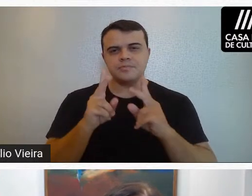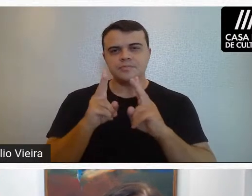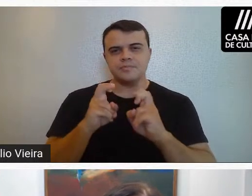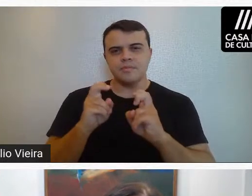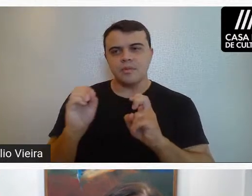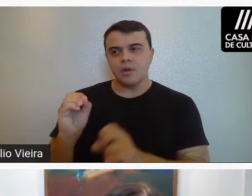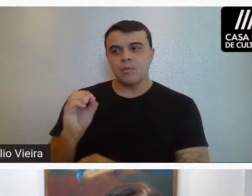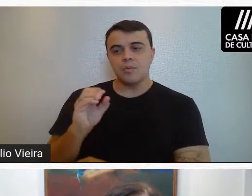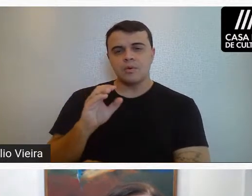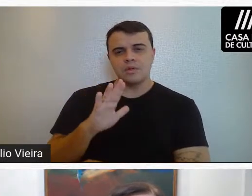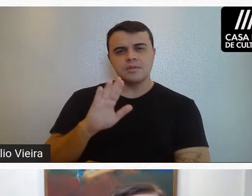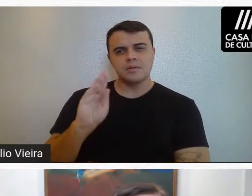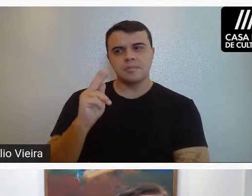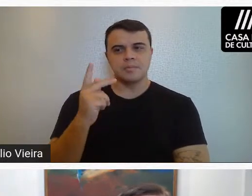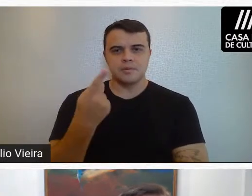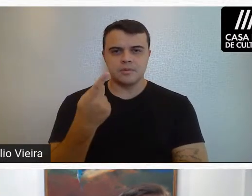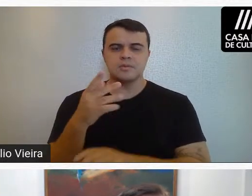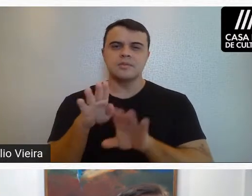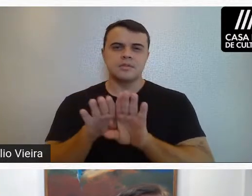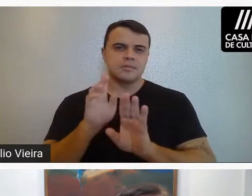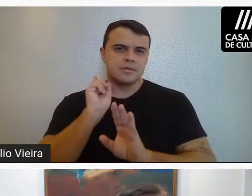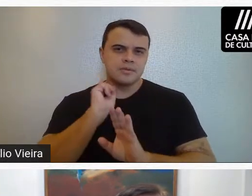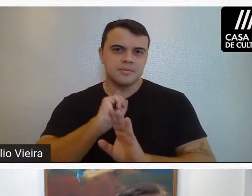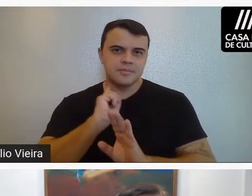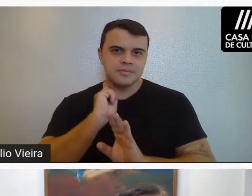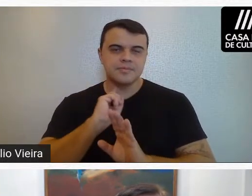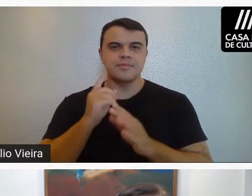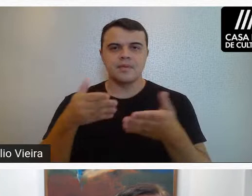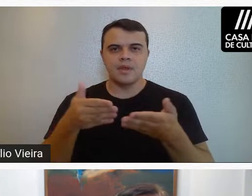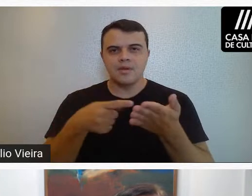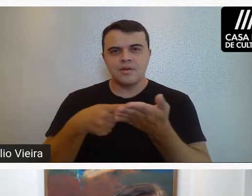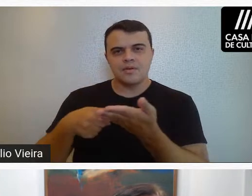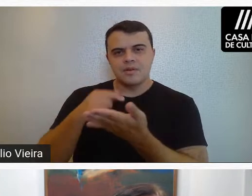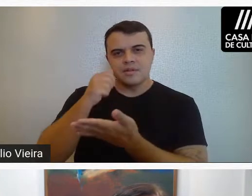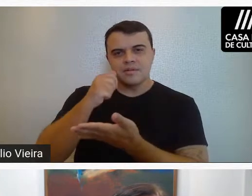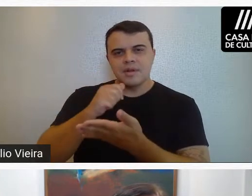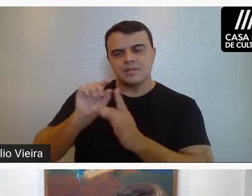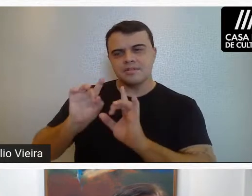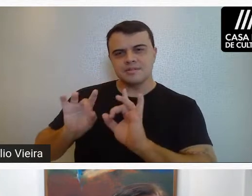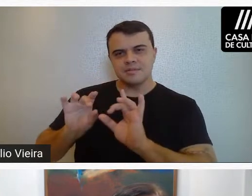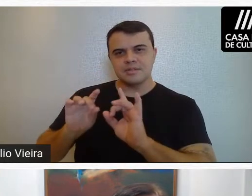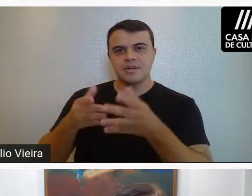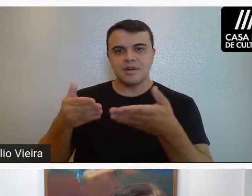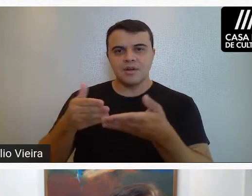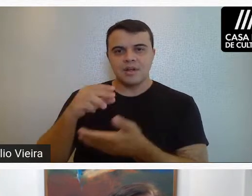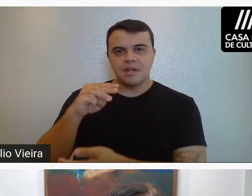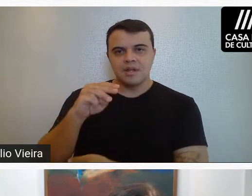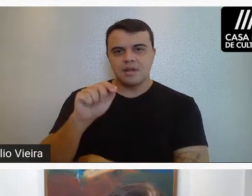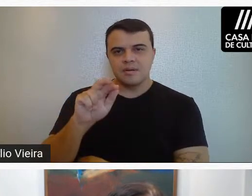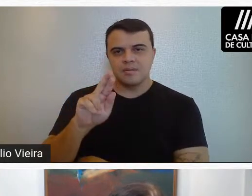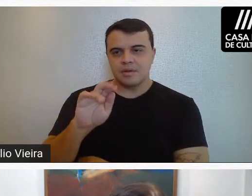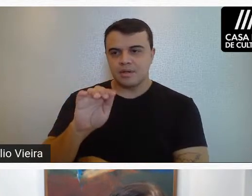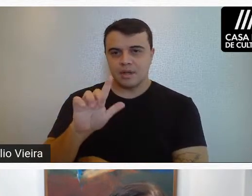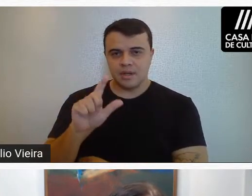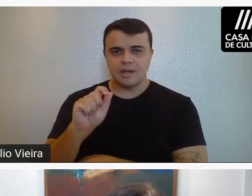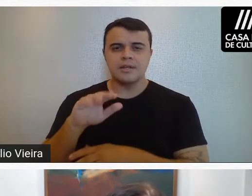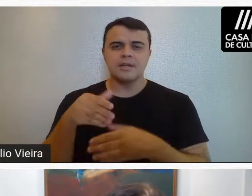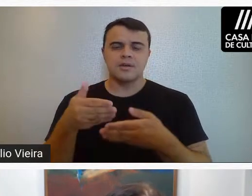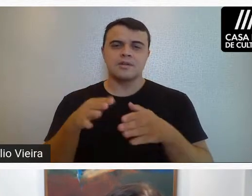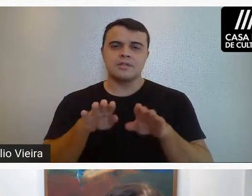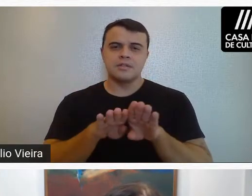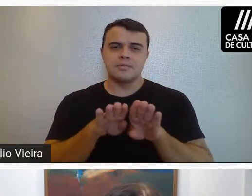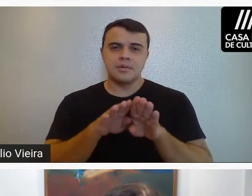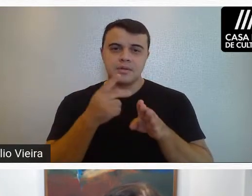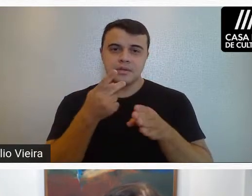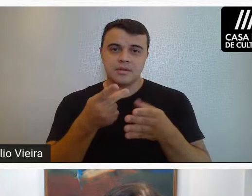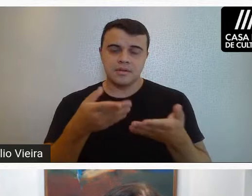modernismo aí em Belo Horizonte, em Minas Gerais, com essa convidada também super especial, que a Marília Andrés. Queria